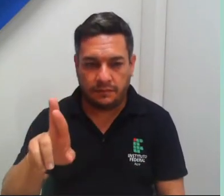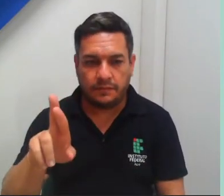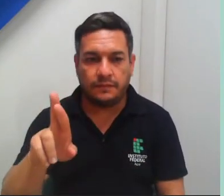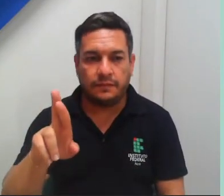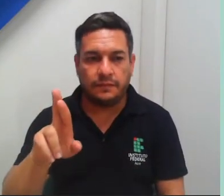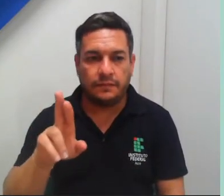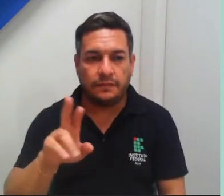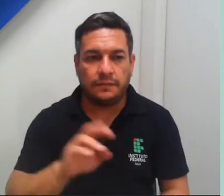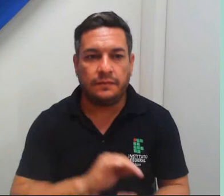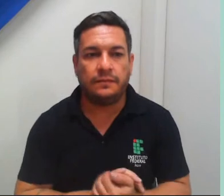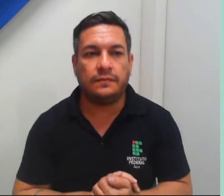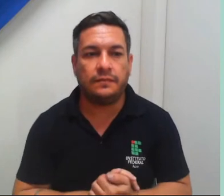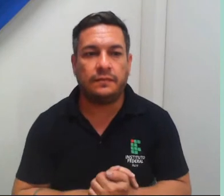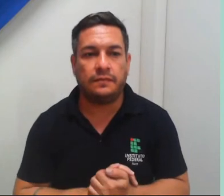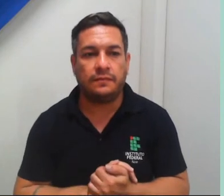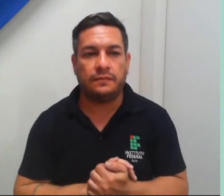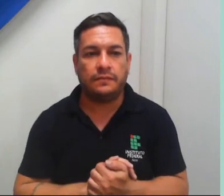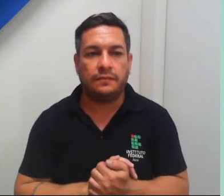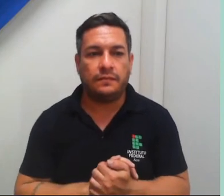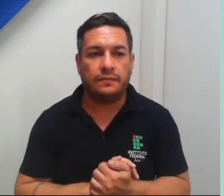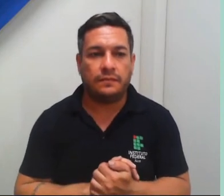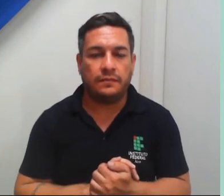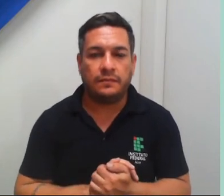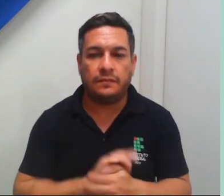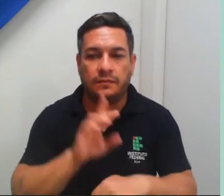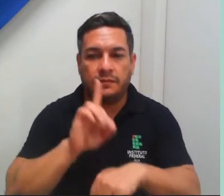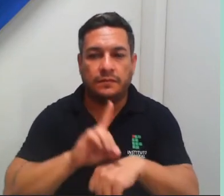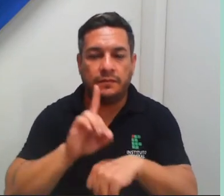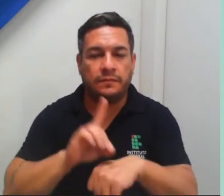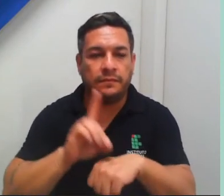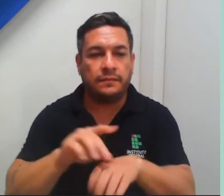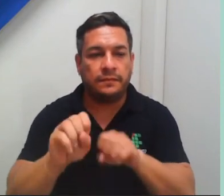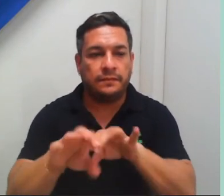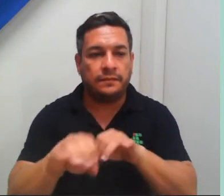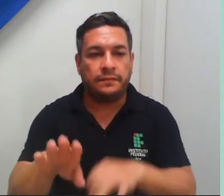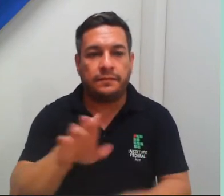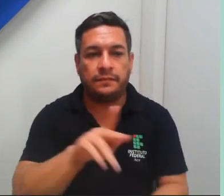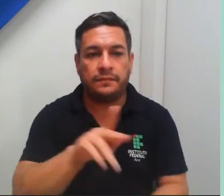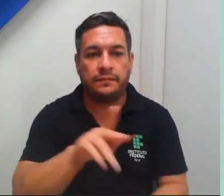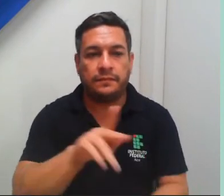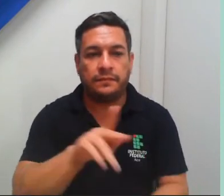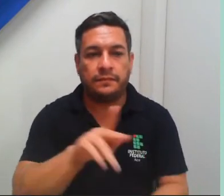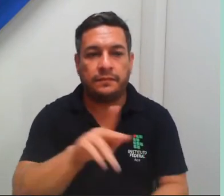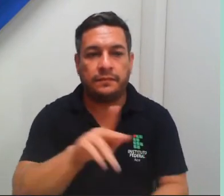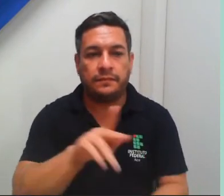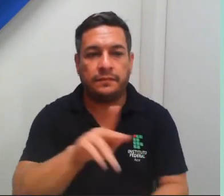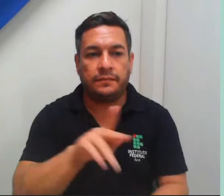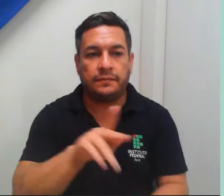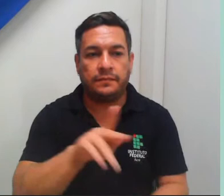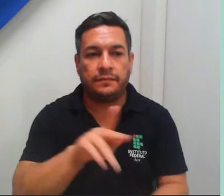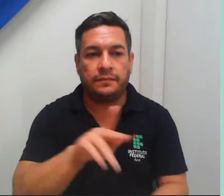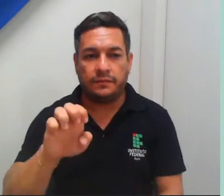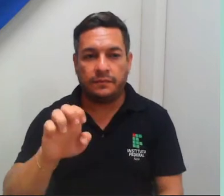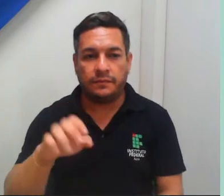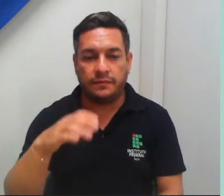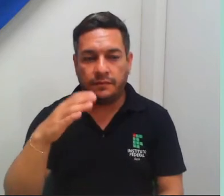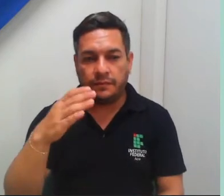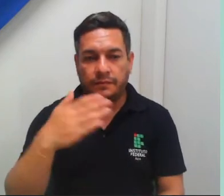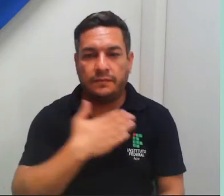e nossa diretora de ensino, Elaine, e também faço as saudações